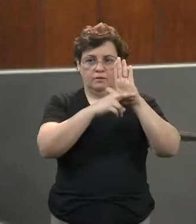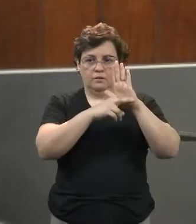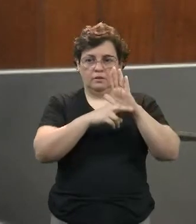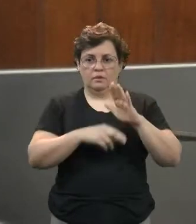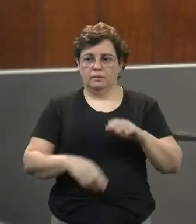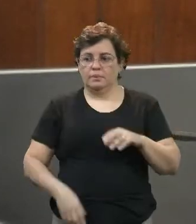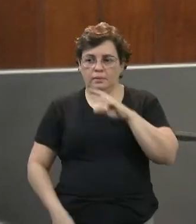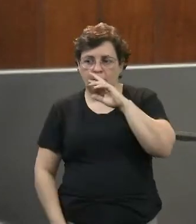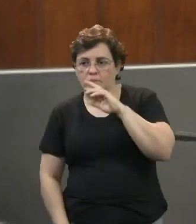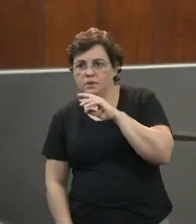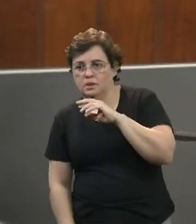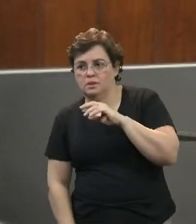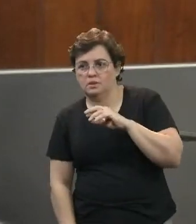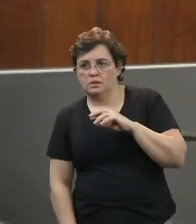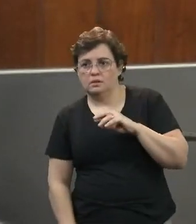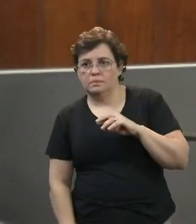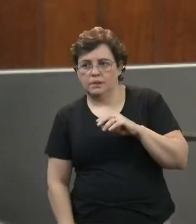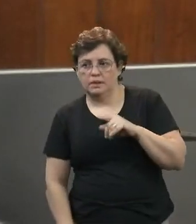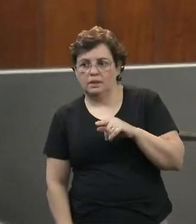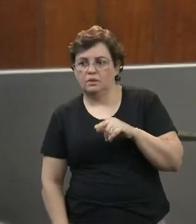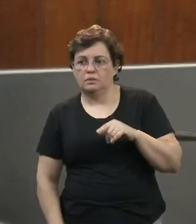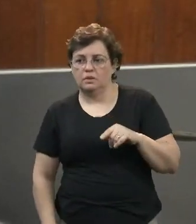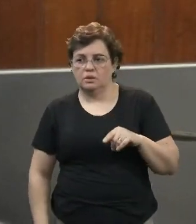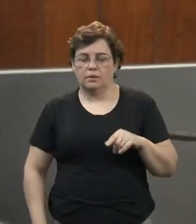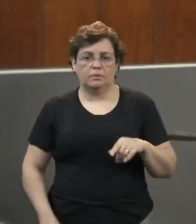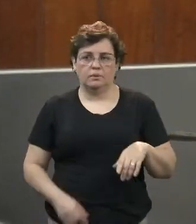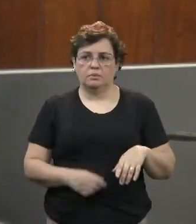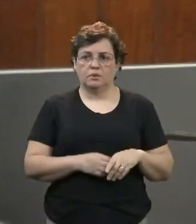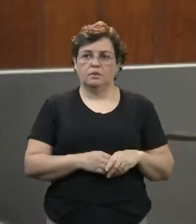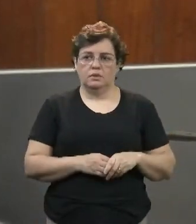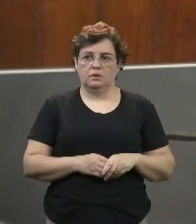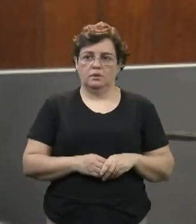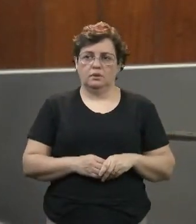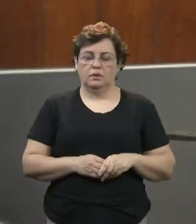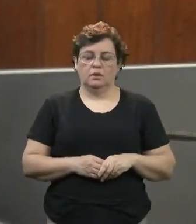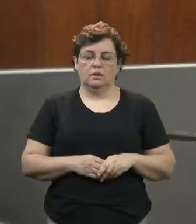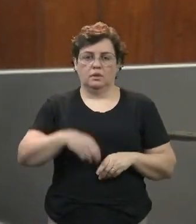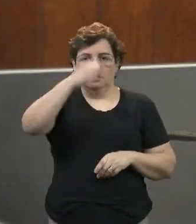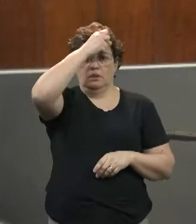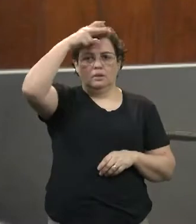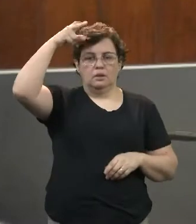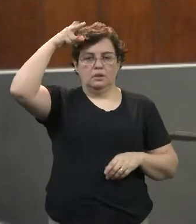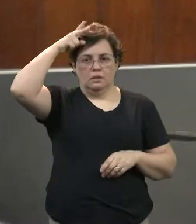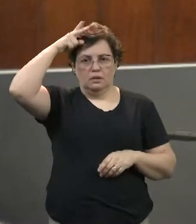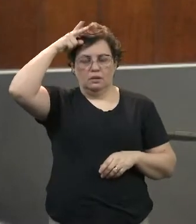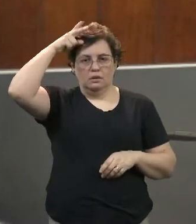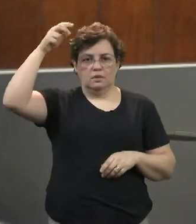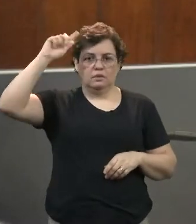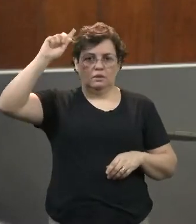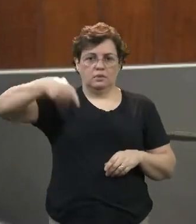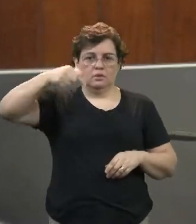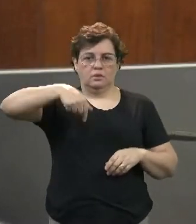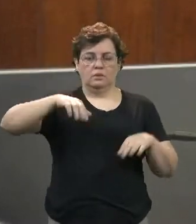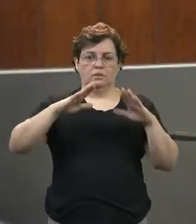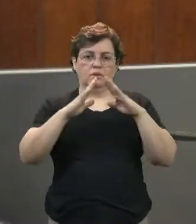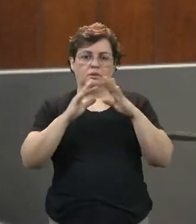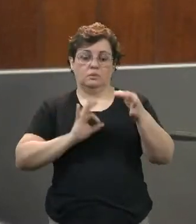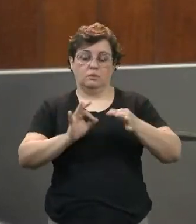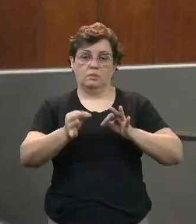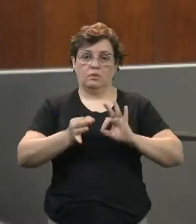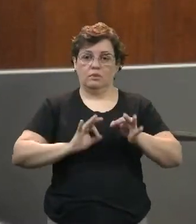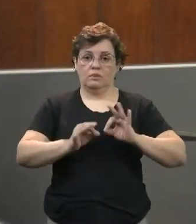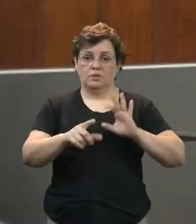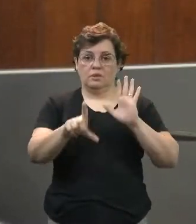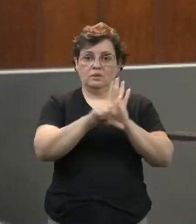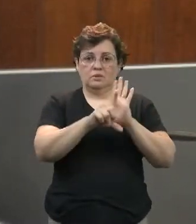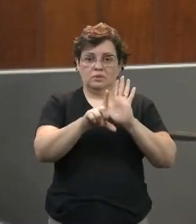No dia 27 de maio deste ano, a Prefeitura de Marília encaminhou a esta Casa um projeto de lei que suspendia os